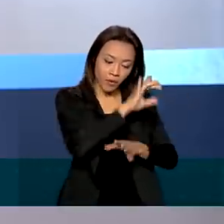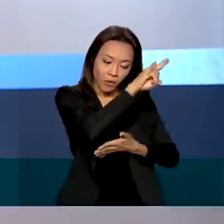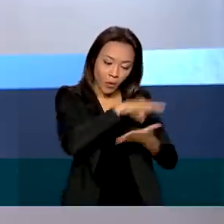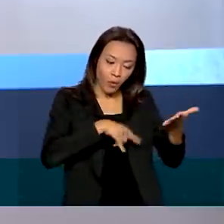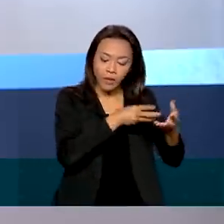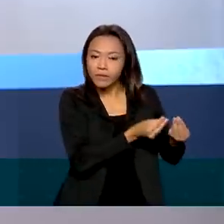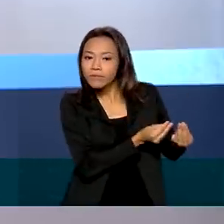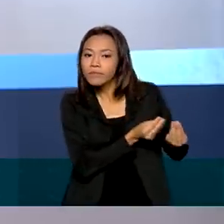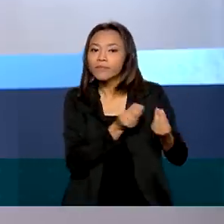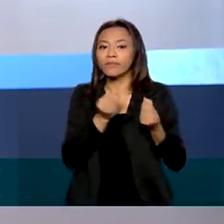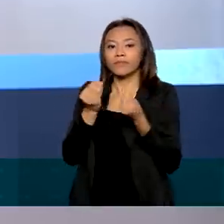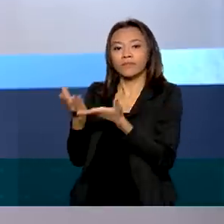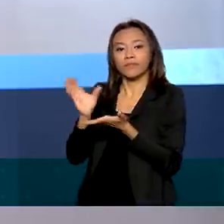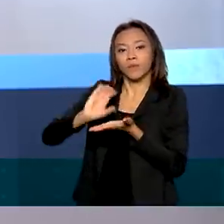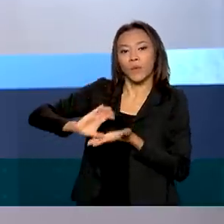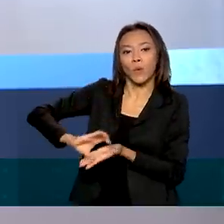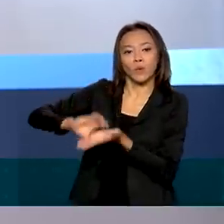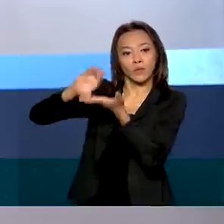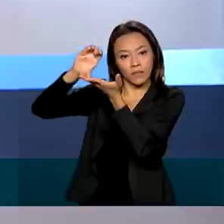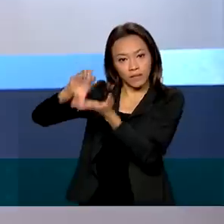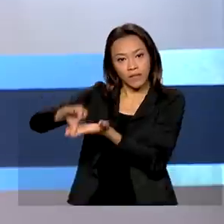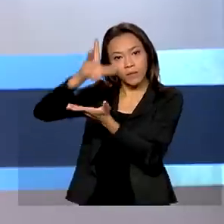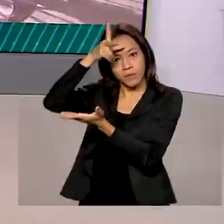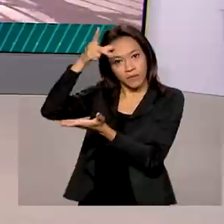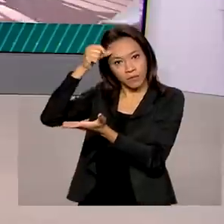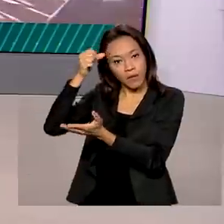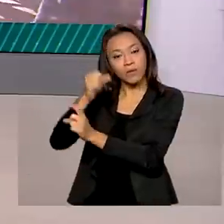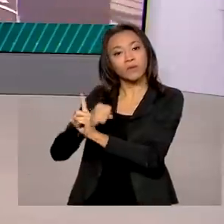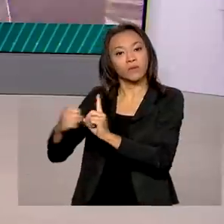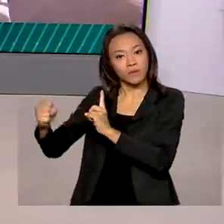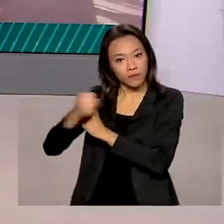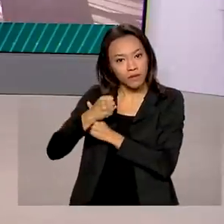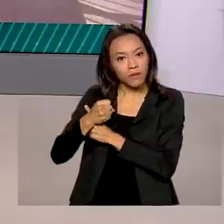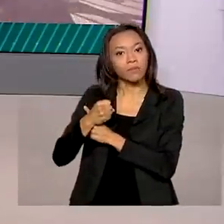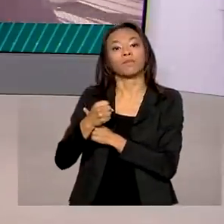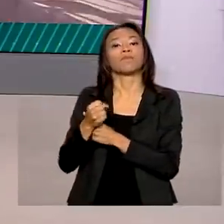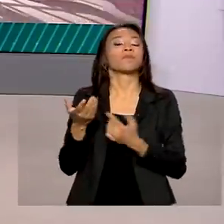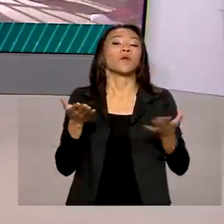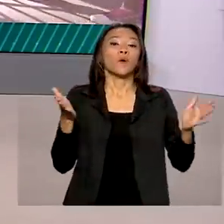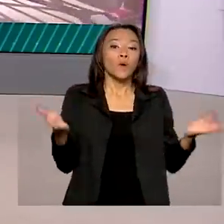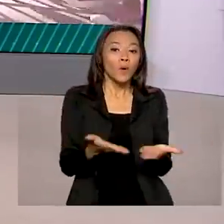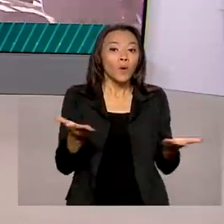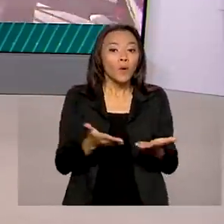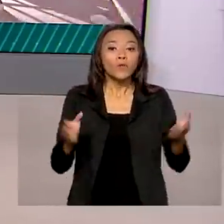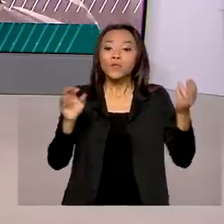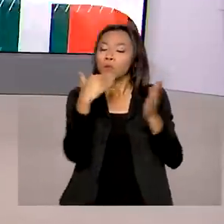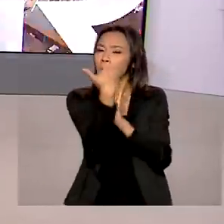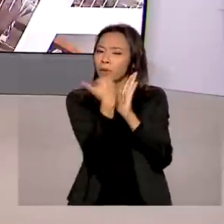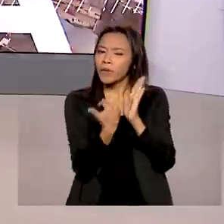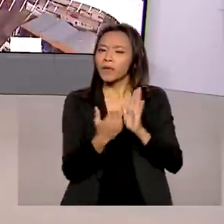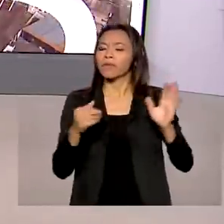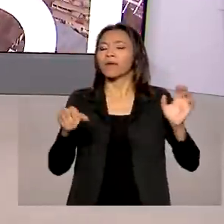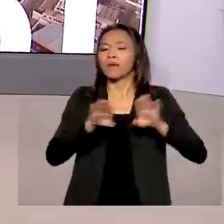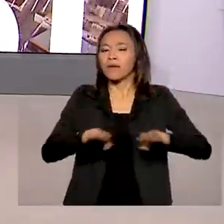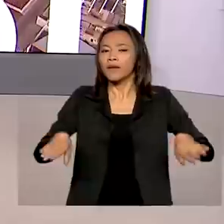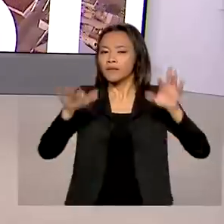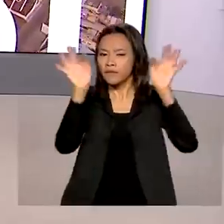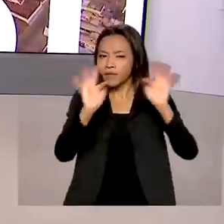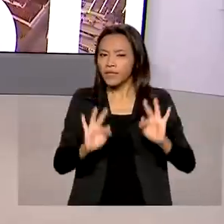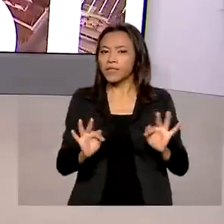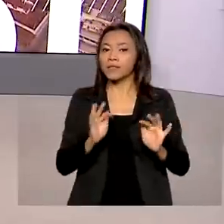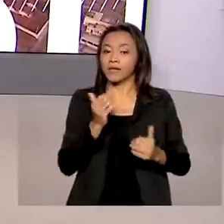aprovação do Conselho Municipal de Assistência Social. Atualmente, o Criança Feliz atende 2.910